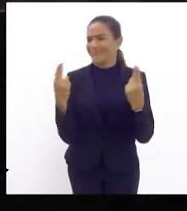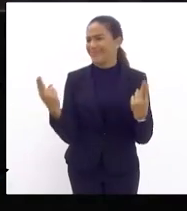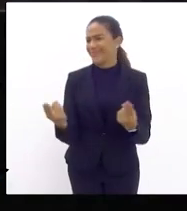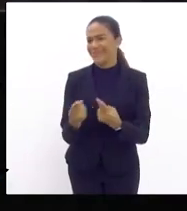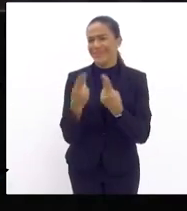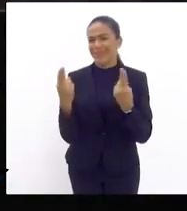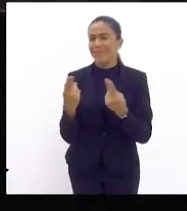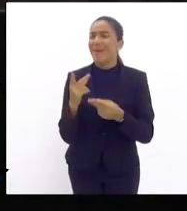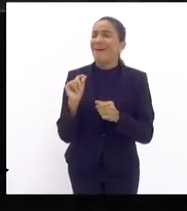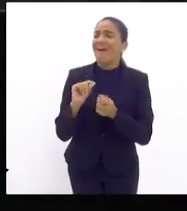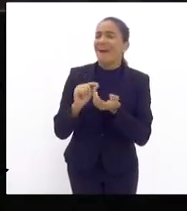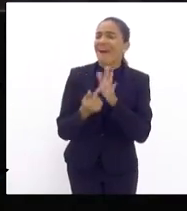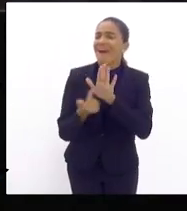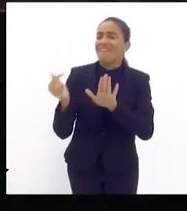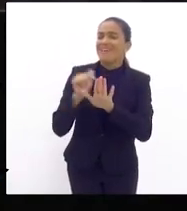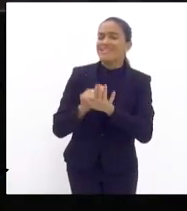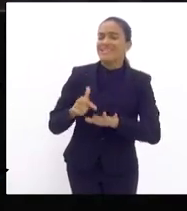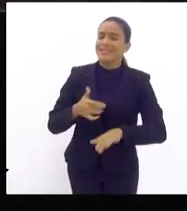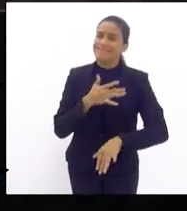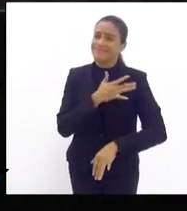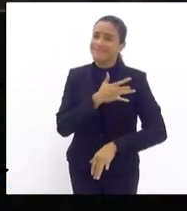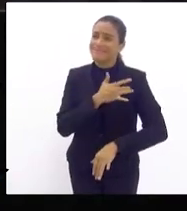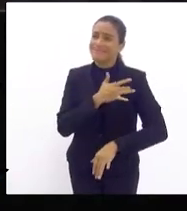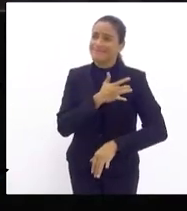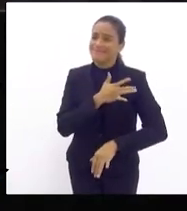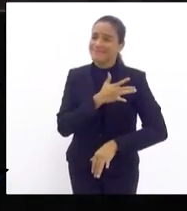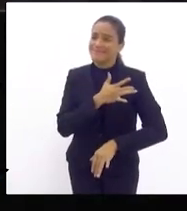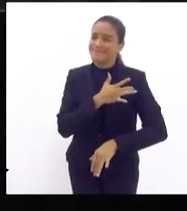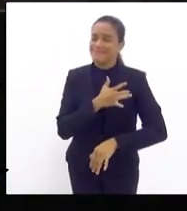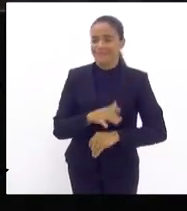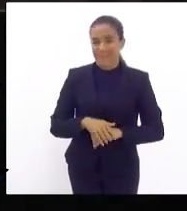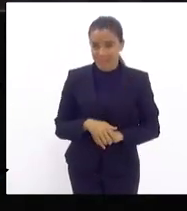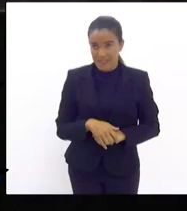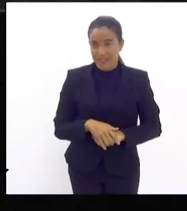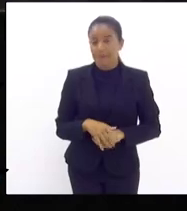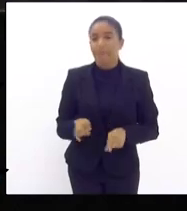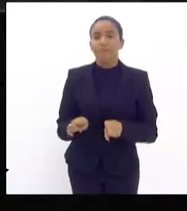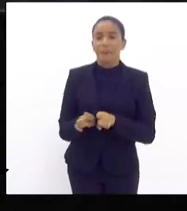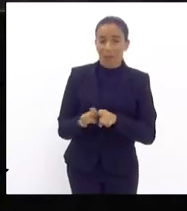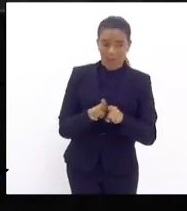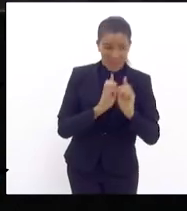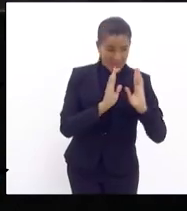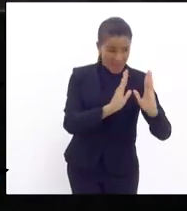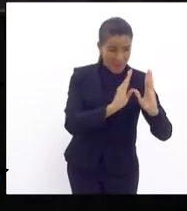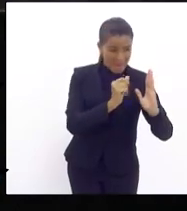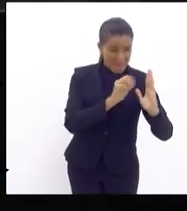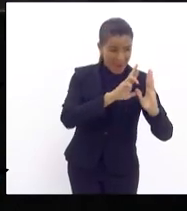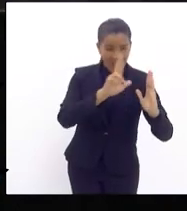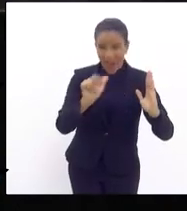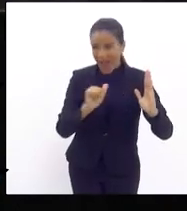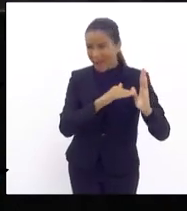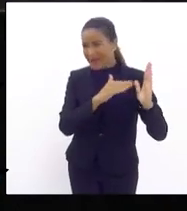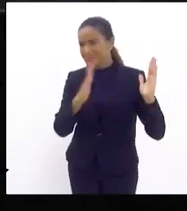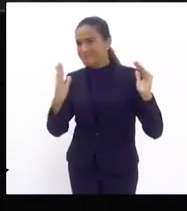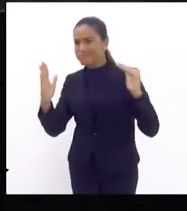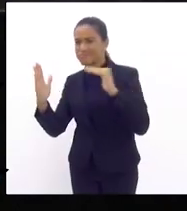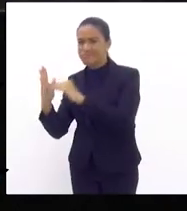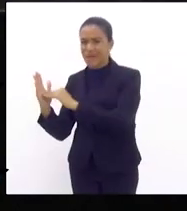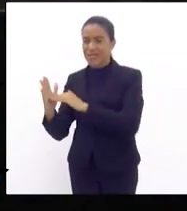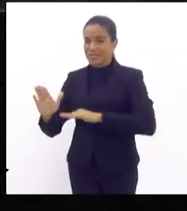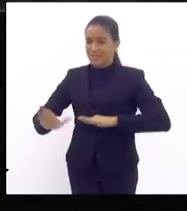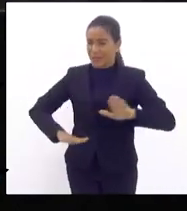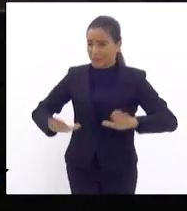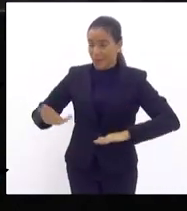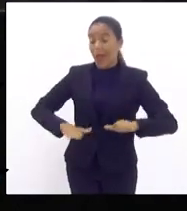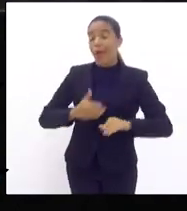cosquinha para não falar outras coisas para fazer resolver todo o problema lagunar de Jacarepaguá e da Barra aí o governador na época deu uma